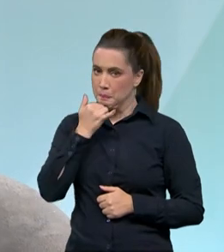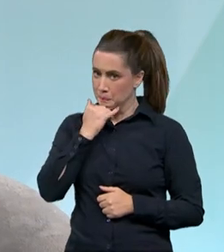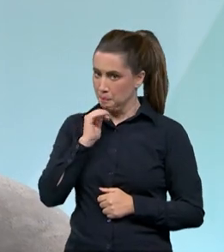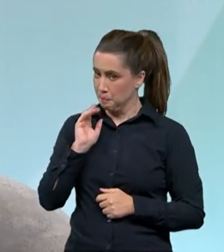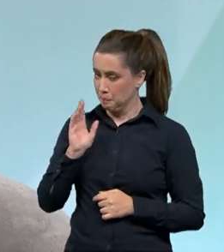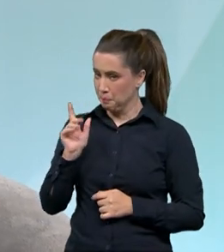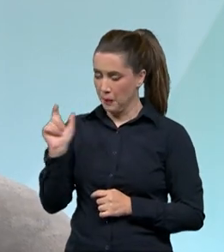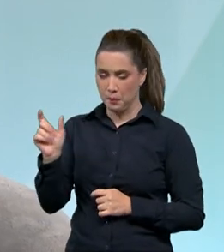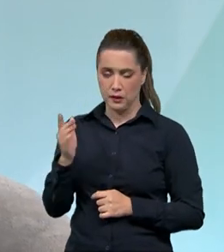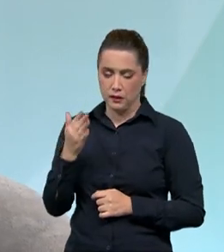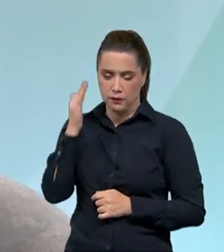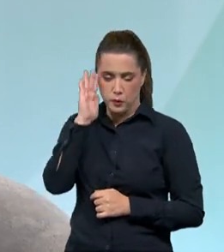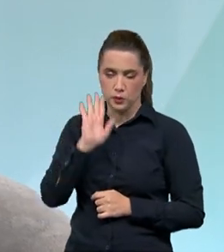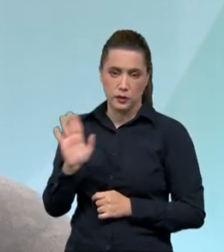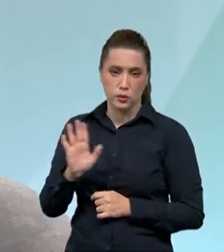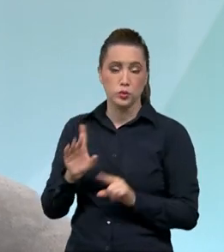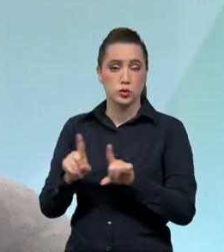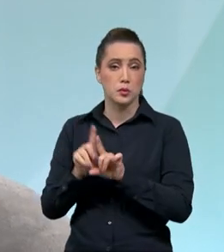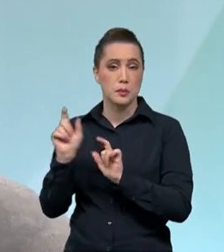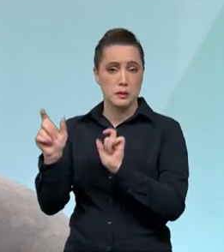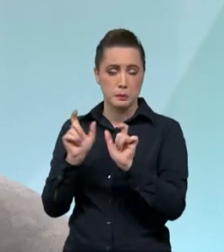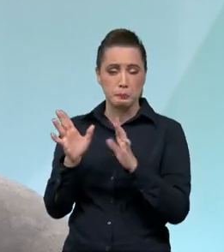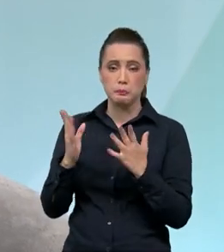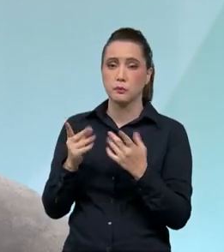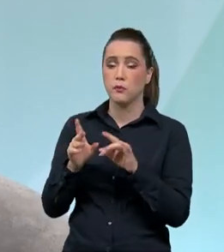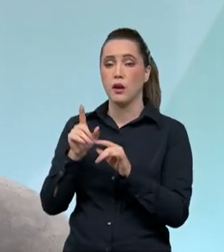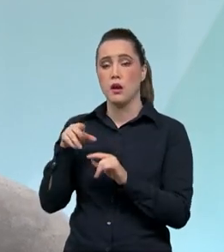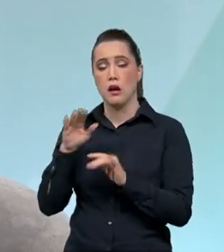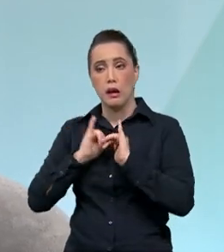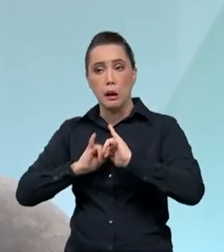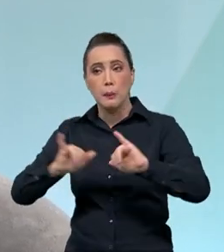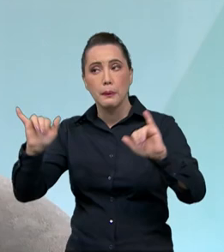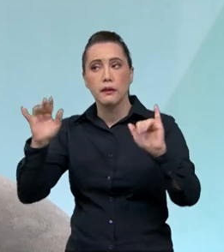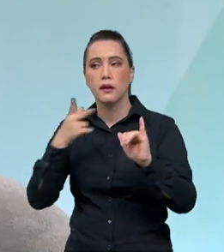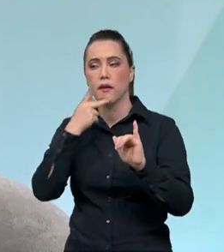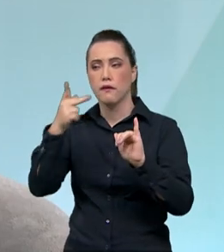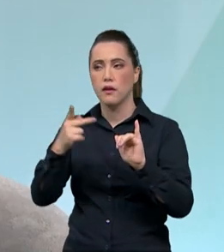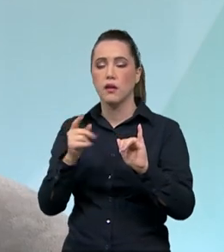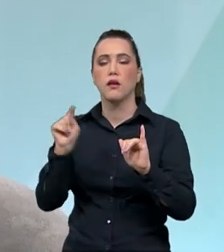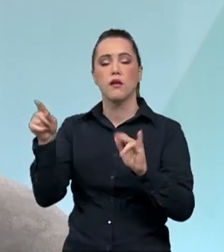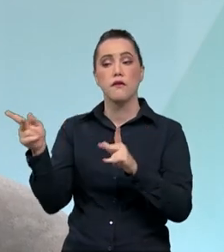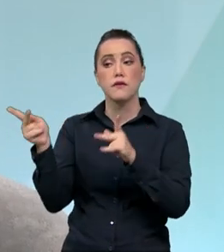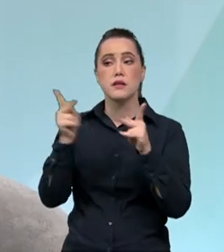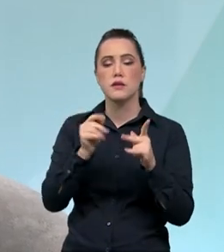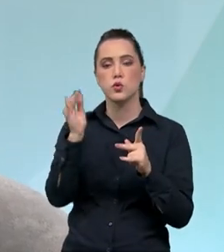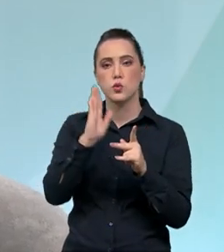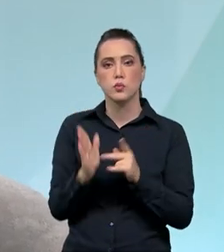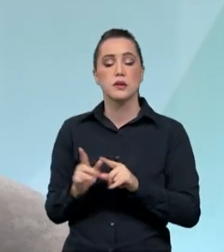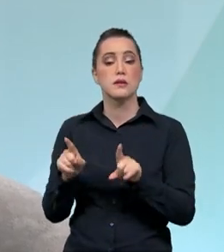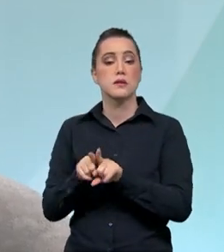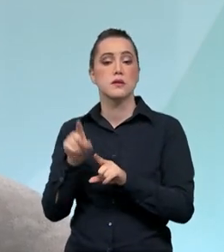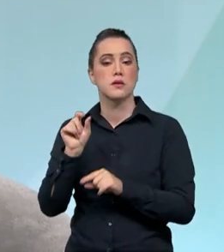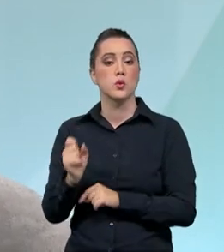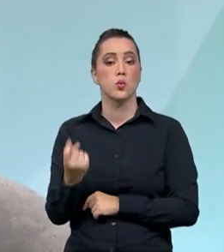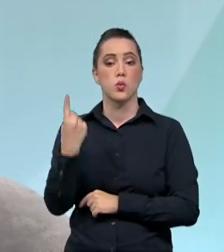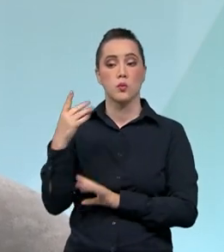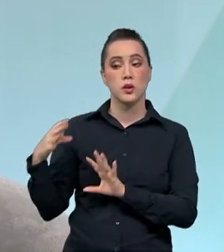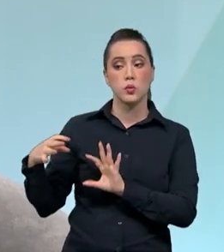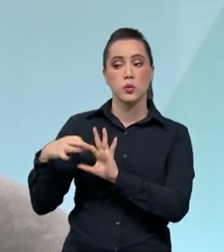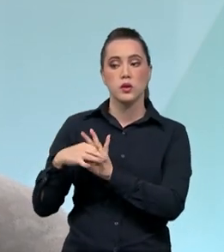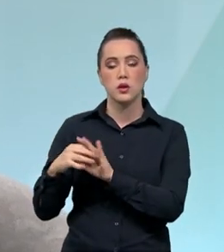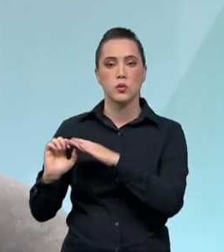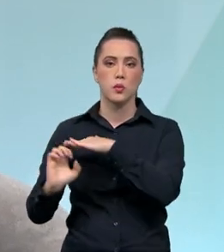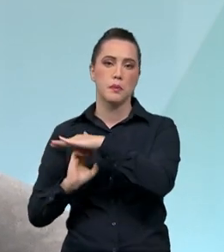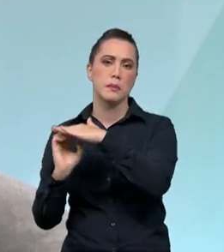campanha a gente também teve resultados bem superlativos. Por exemplo, só um dos nossos parceiros, que é um OTA, uma agência